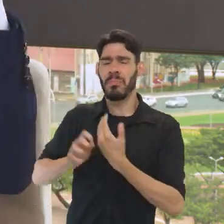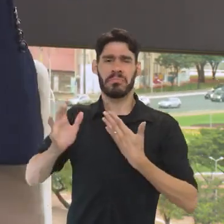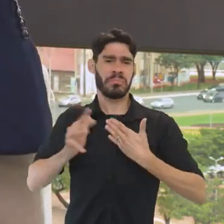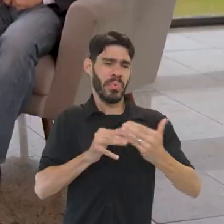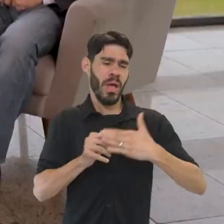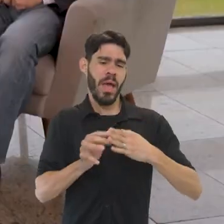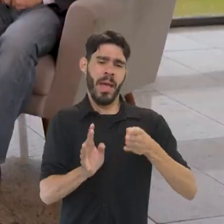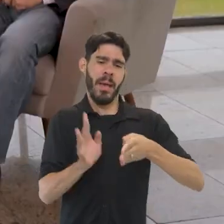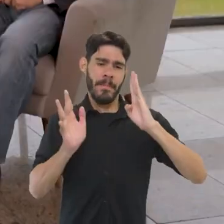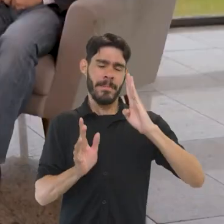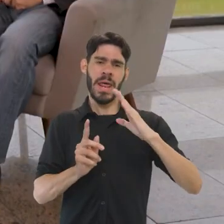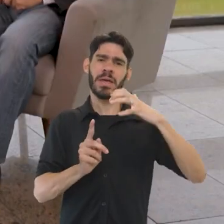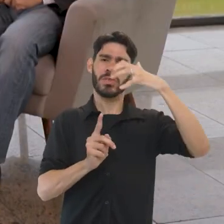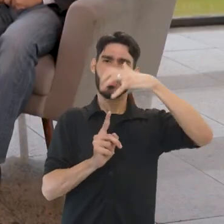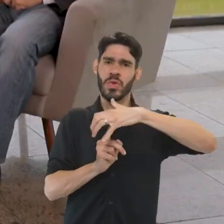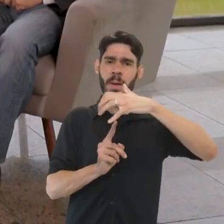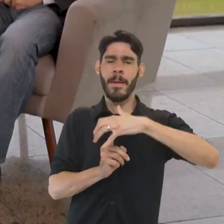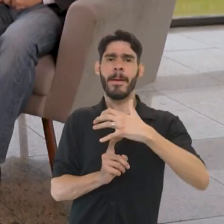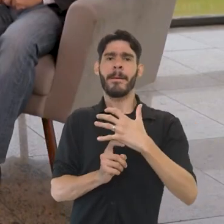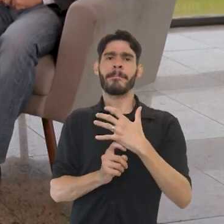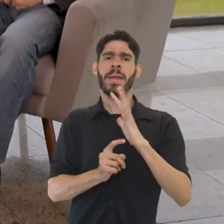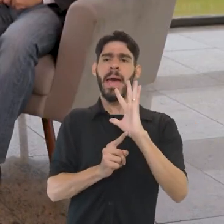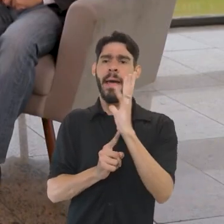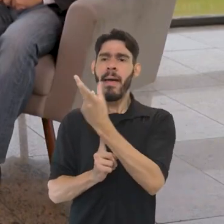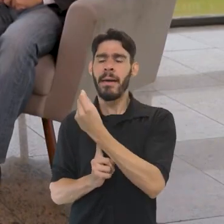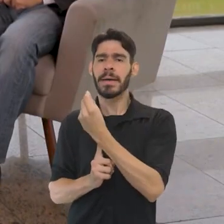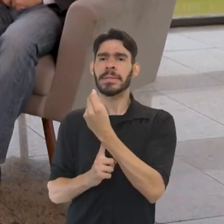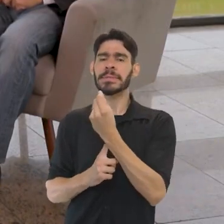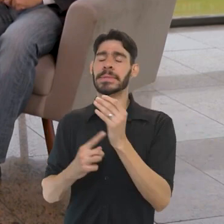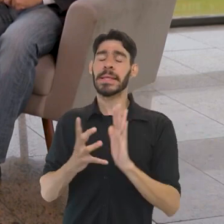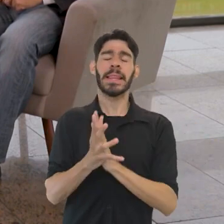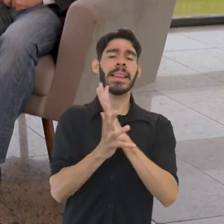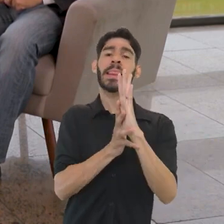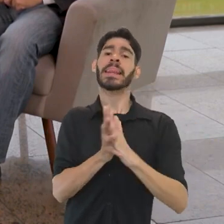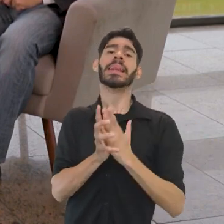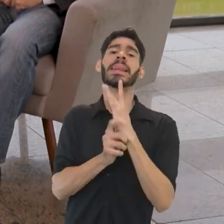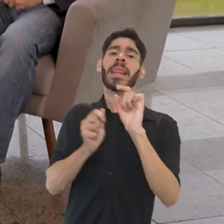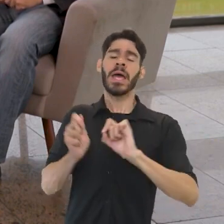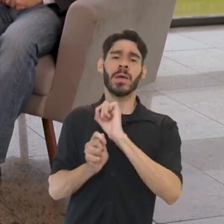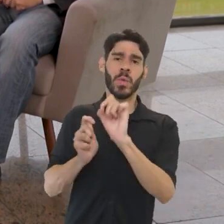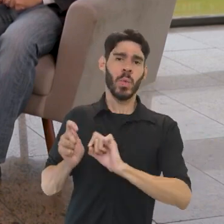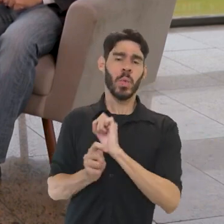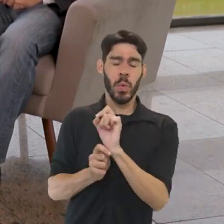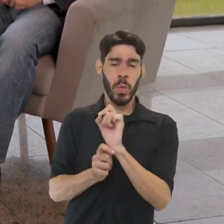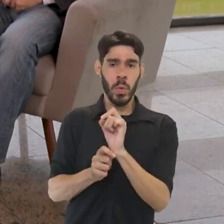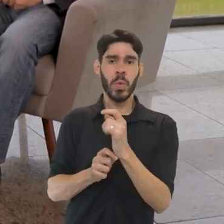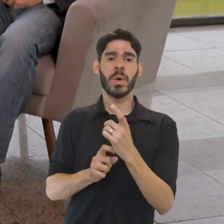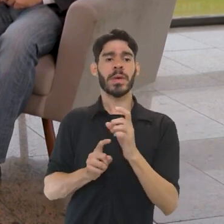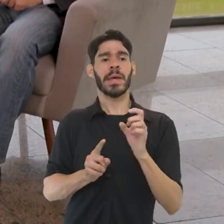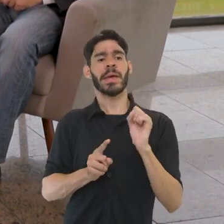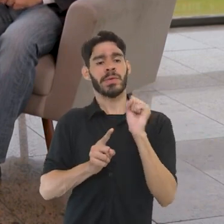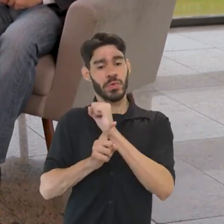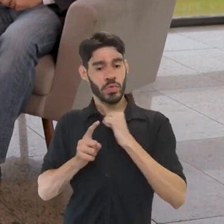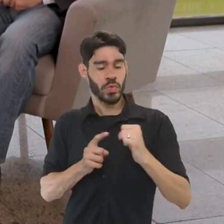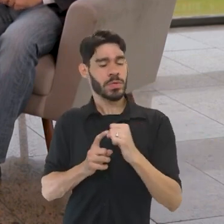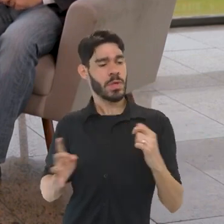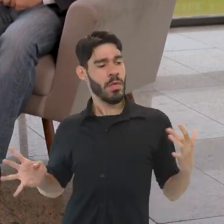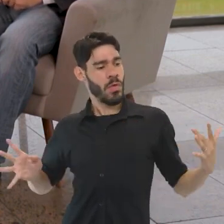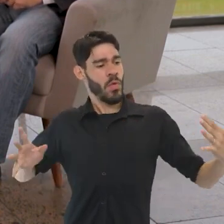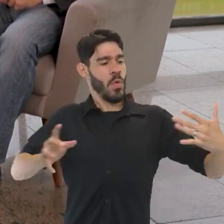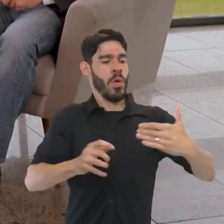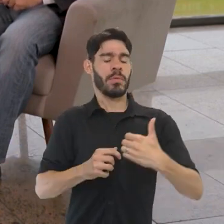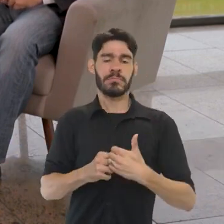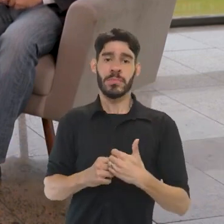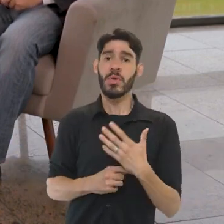seja o edifício, a praça, as obras de arte, se nós não tivermos uma ação de trazer a sociedade para perto.